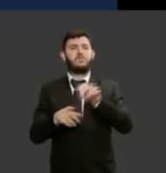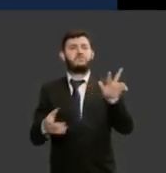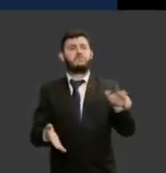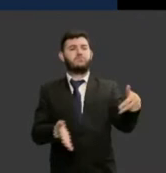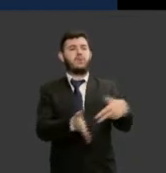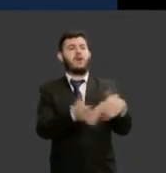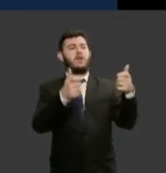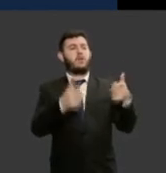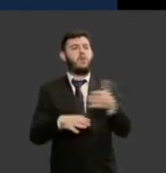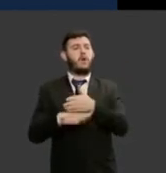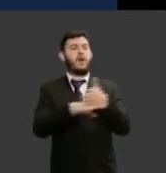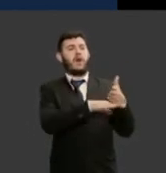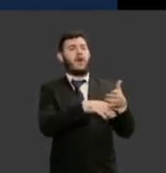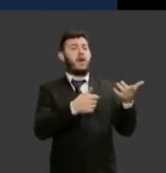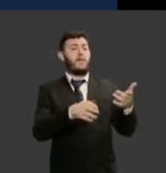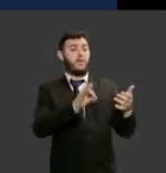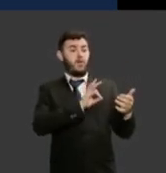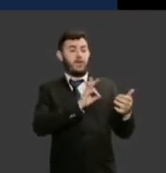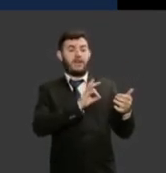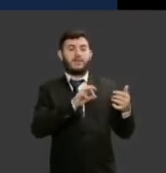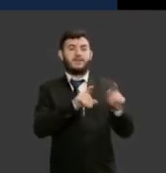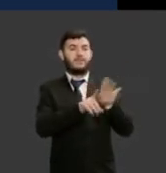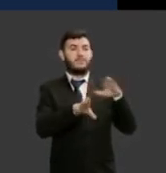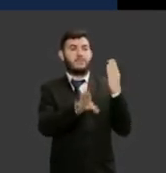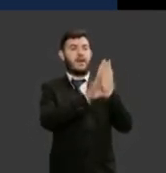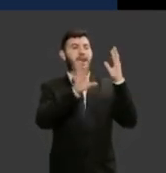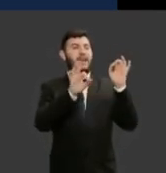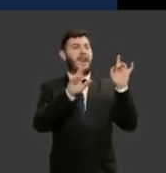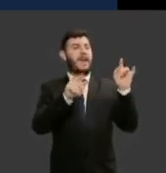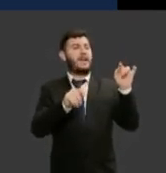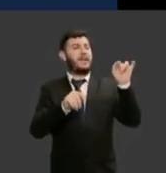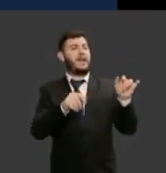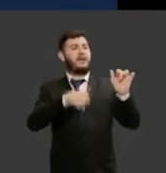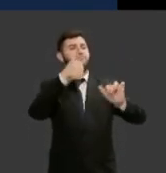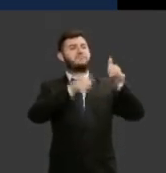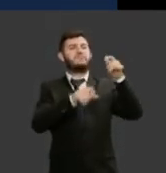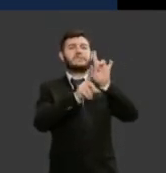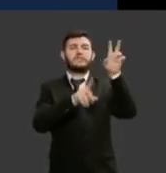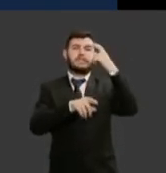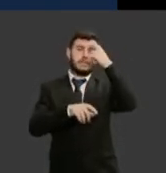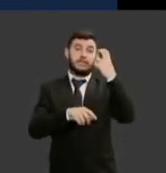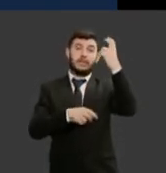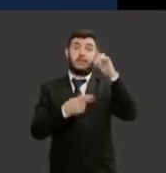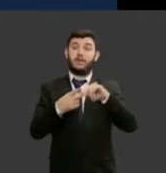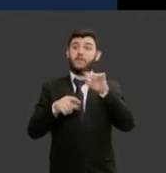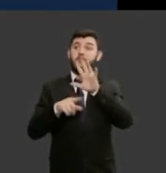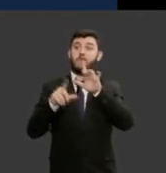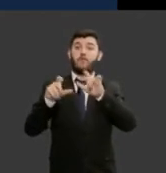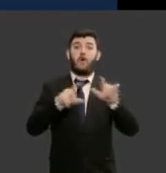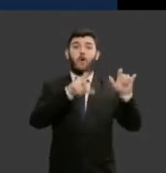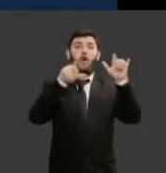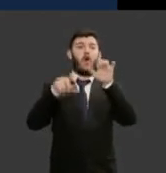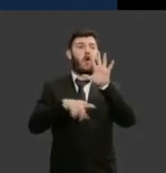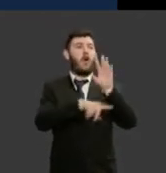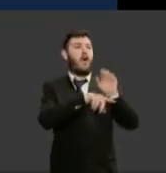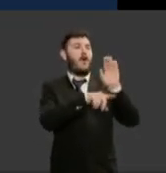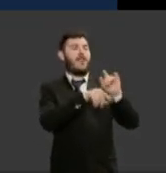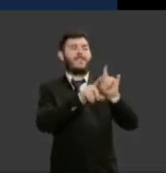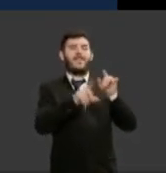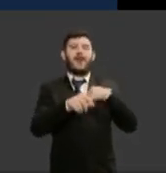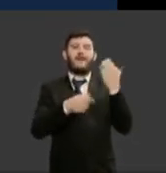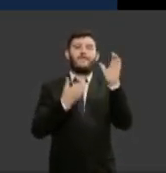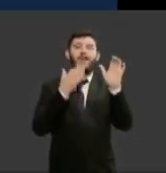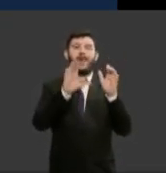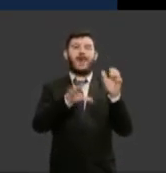polícia não possa ser identificada para algum levantamento de inteligência fotografias vídeos ou até gravações com ordens